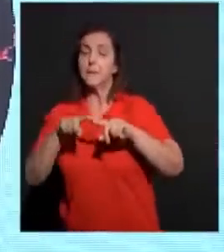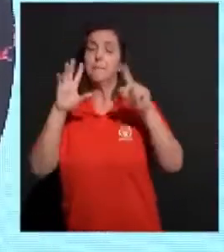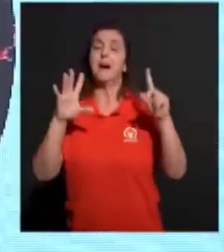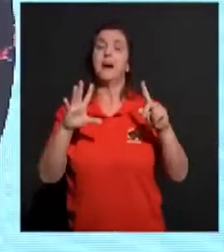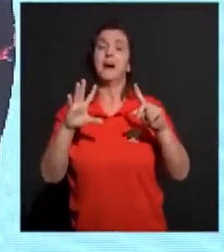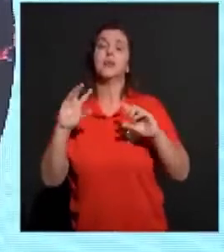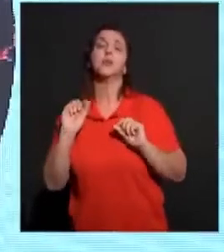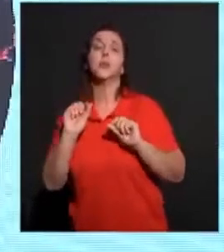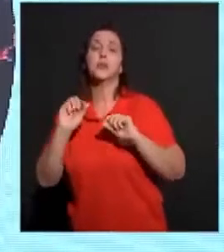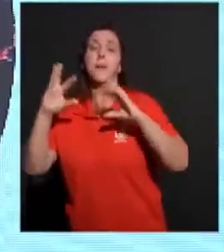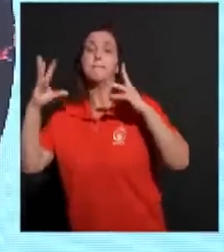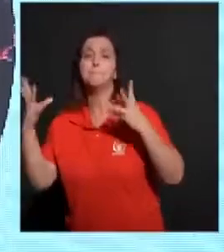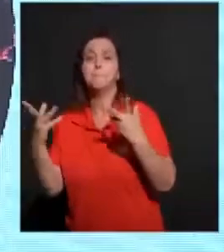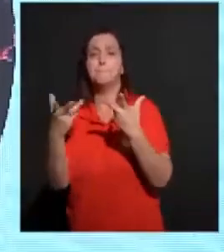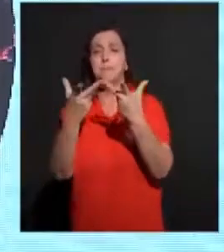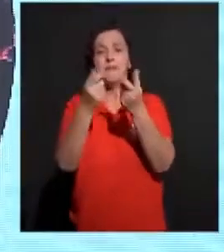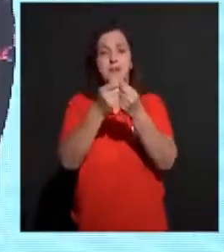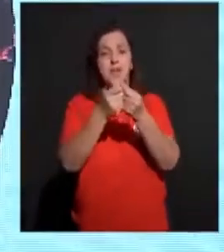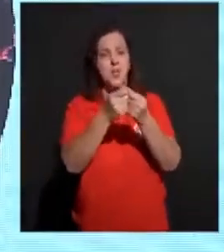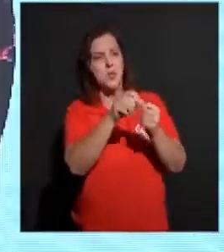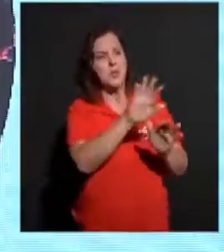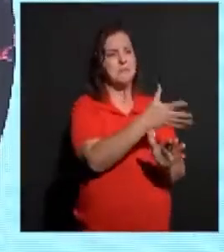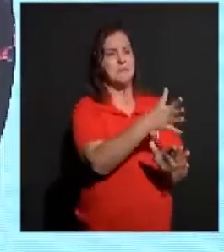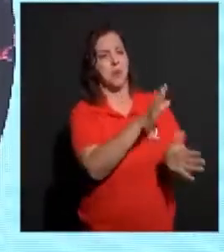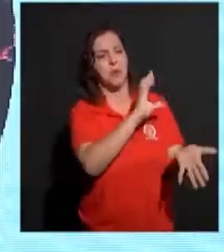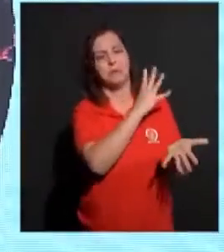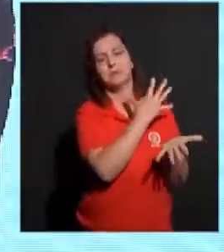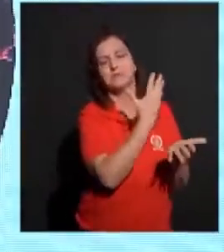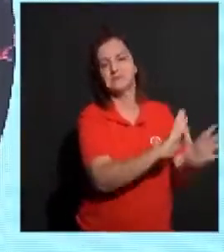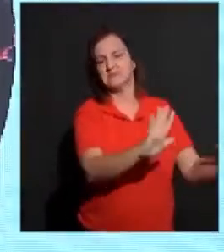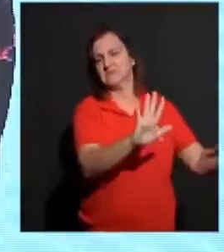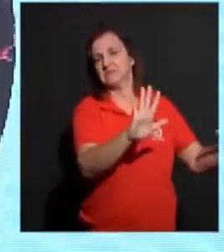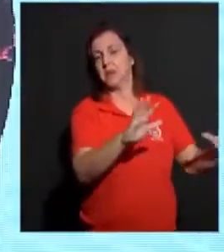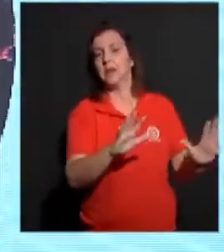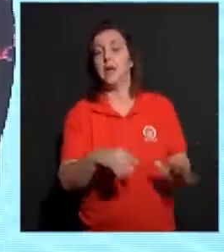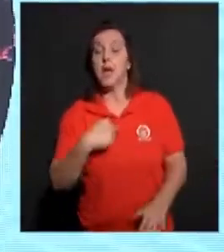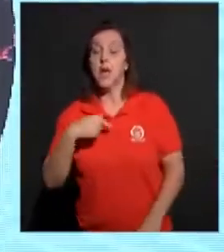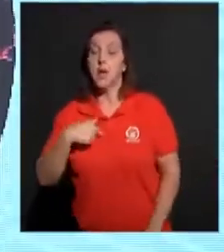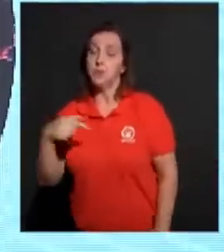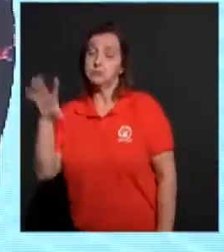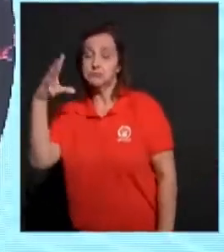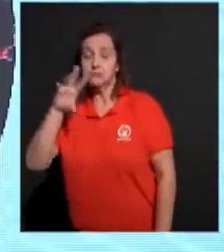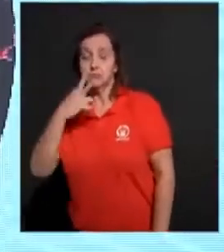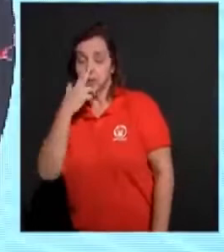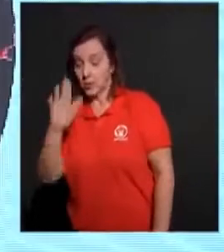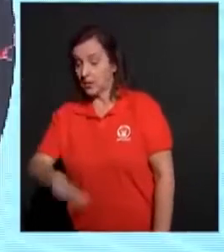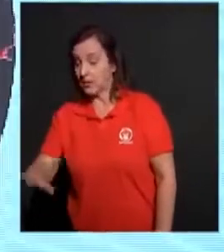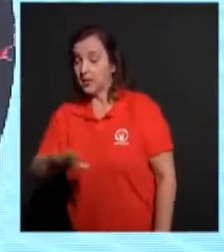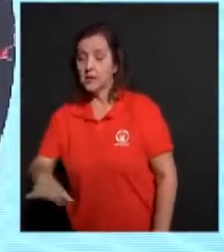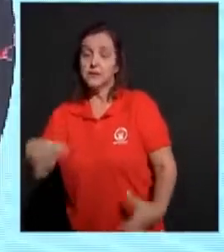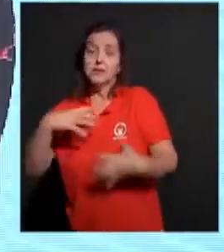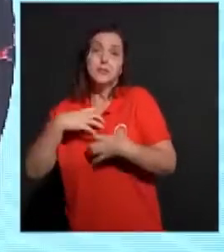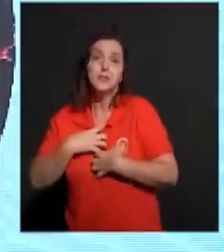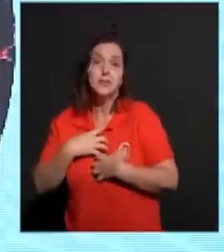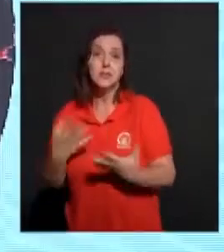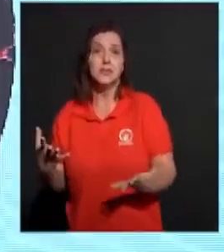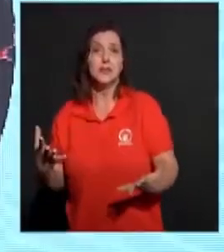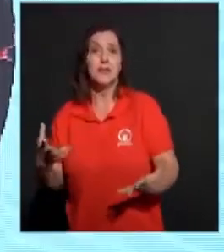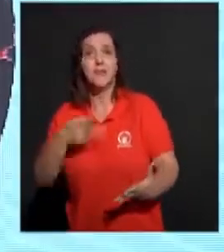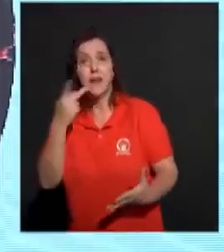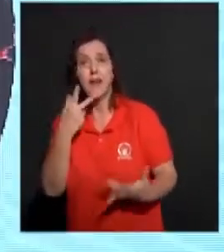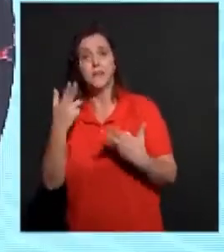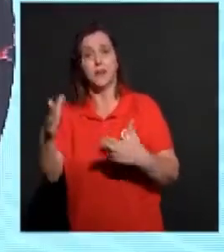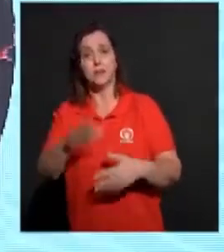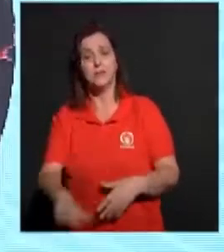o que é em parte será aniquilado. Quando eu era menino, falava como menino, sentia como menino, discorria como